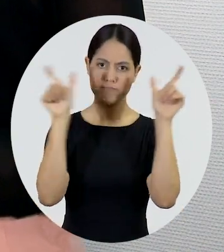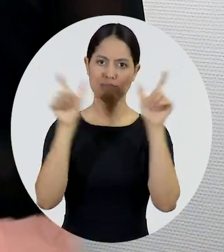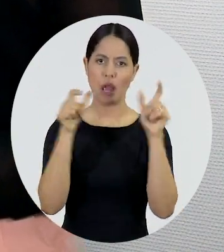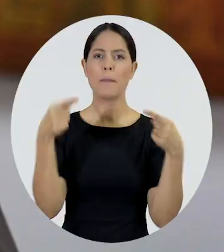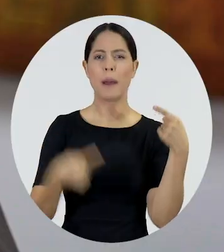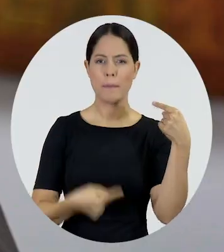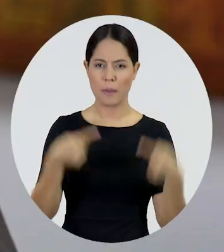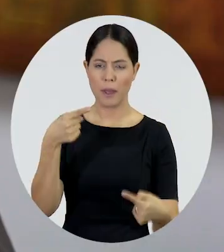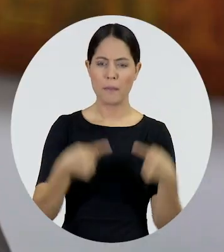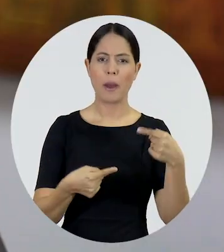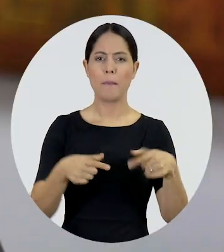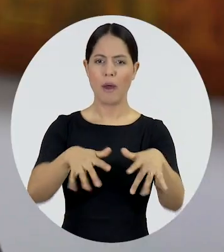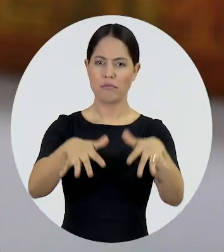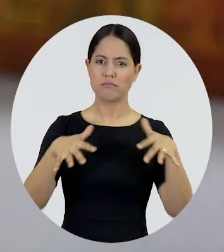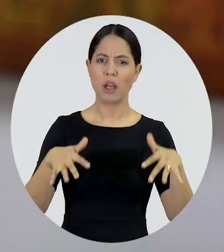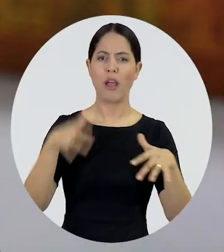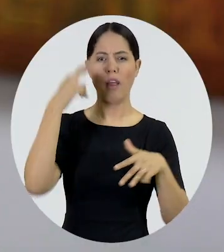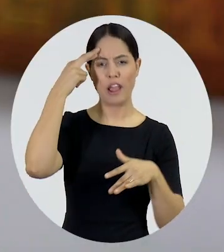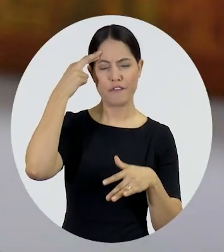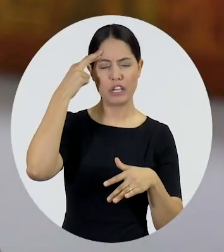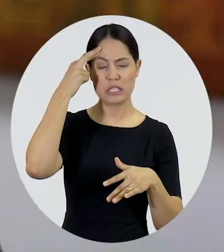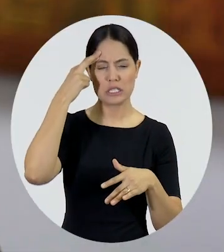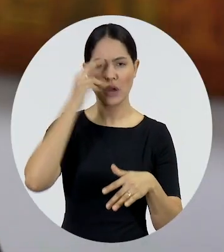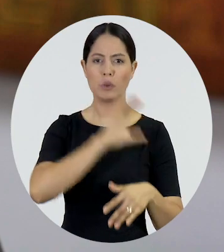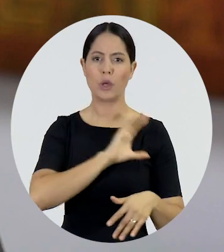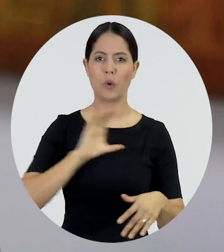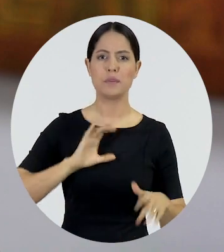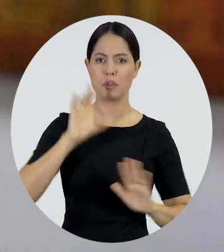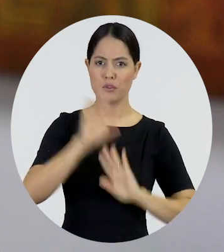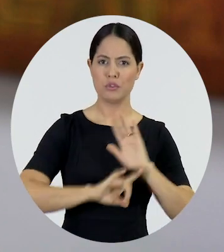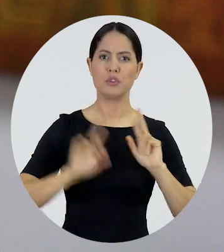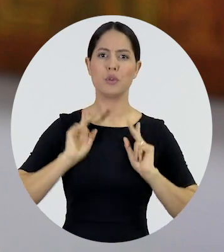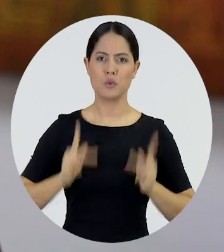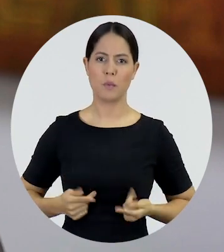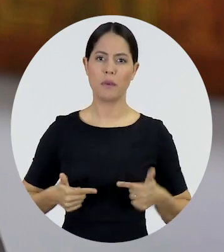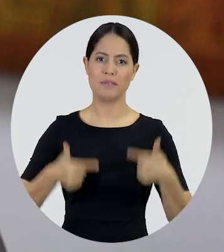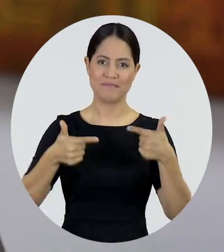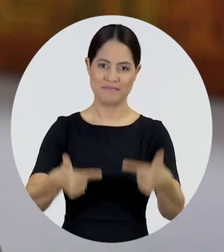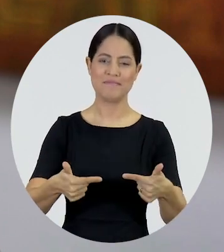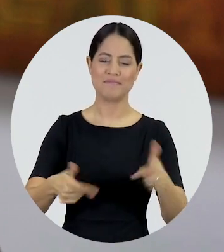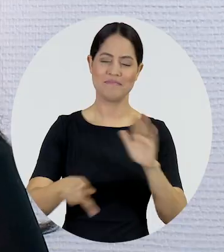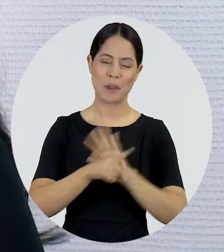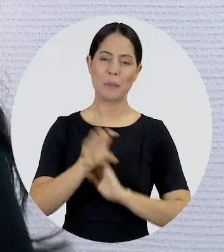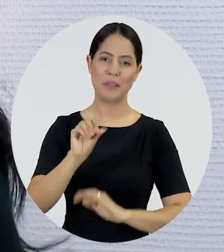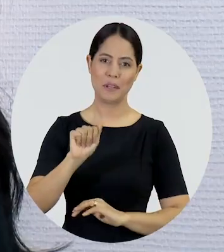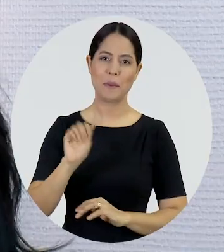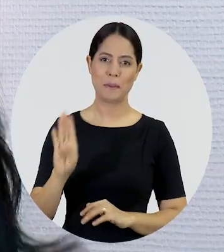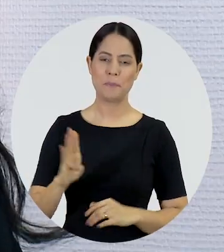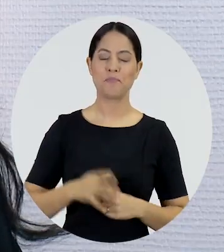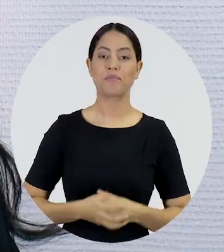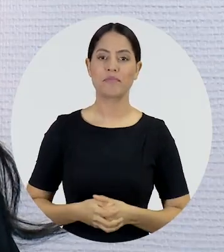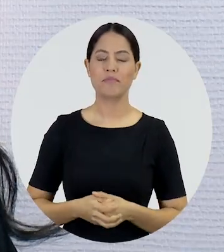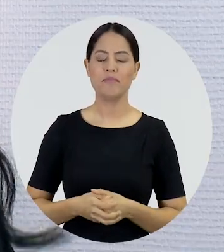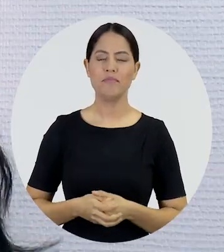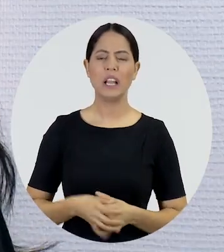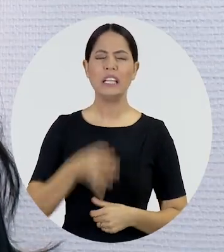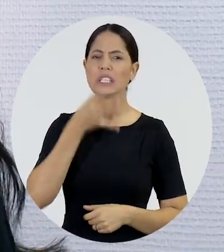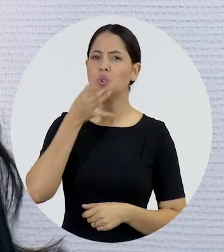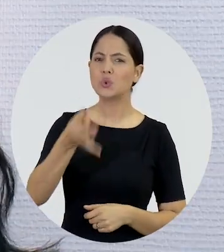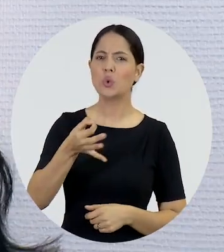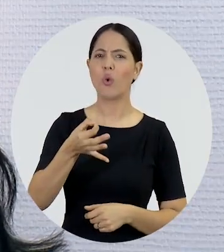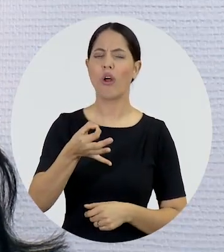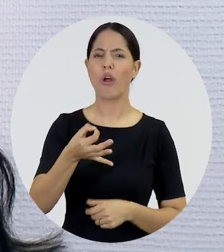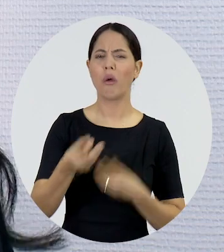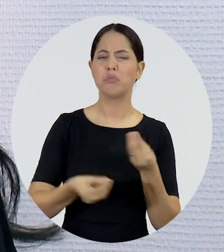de discussão, debate, reflexão e ação da Comissão Nacional de Direitos Humanos da nossa OAB. E hoje, na sua opinião, como